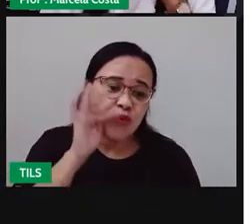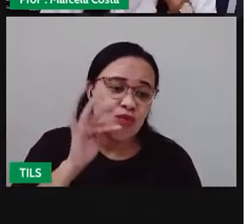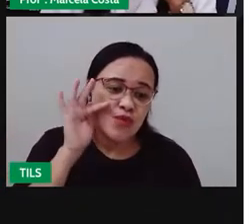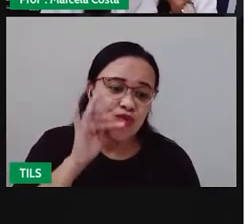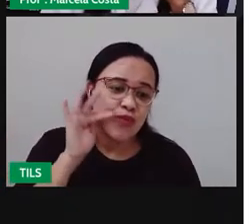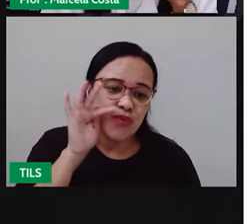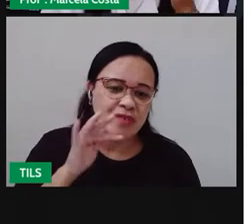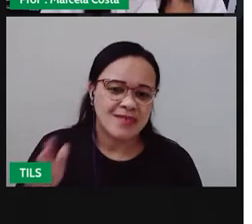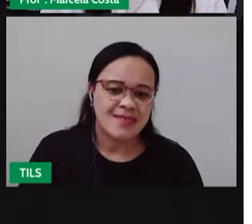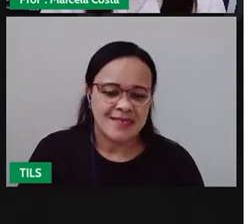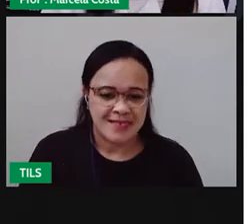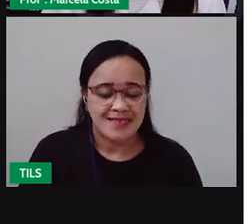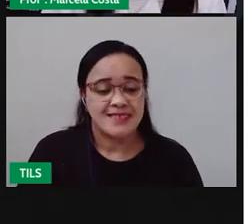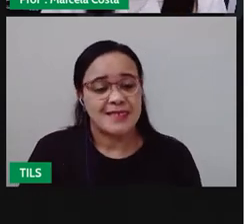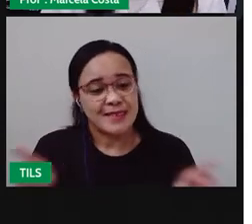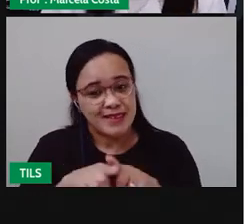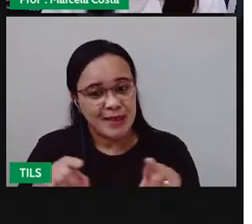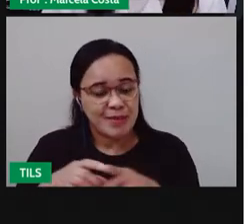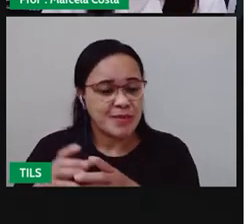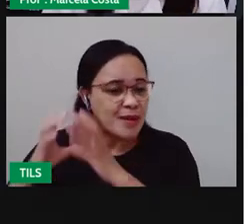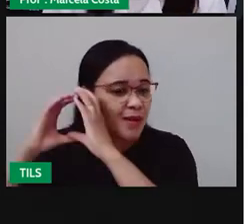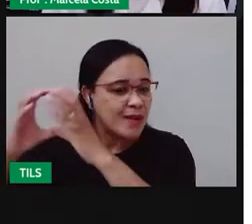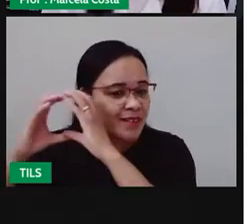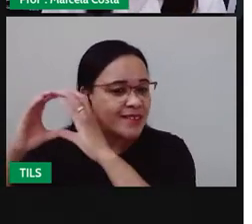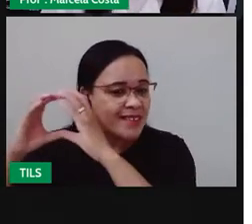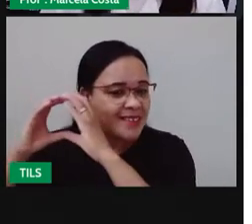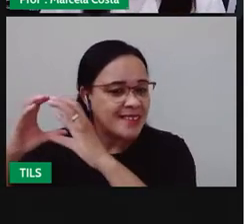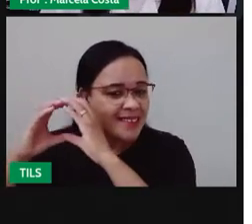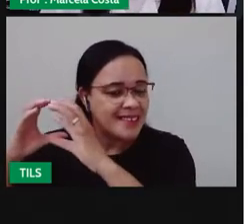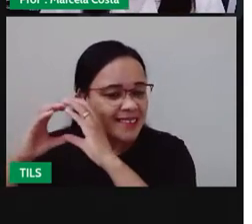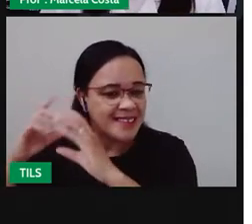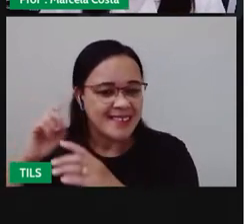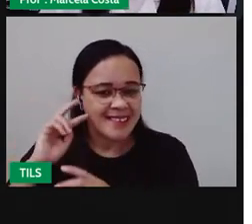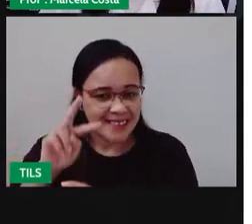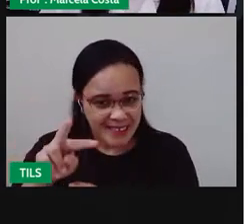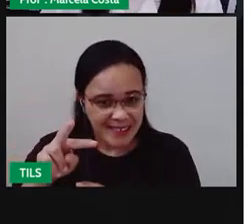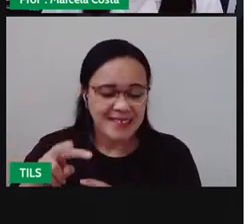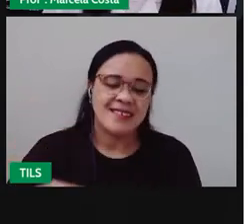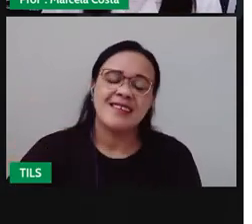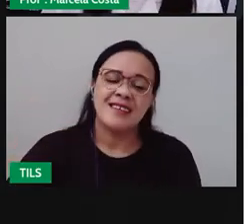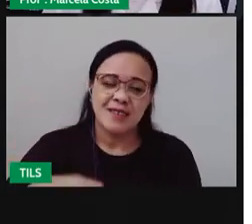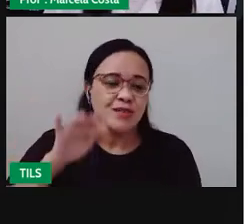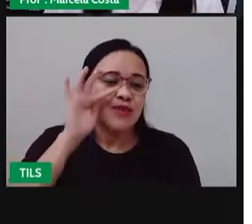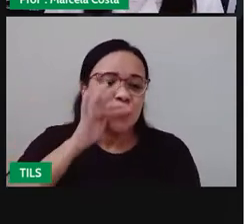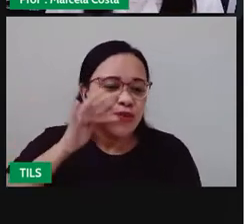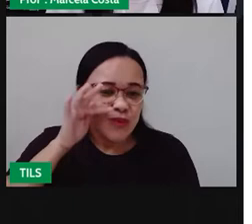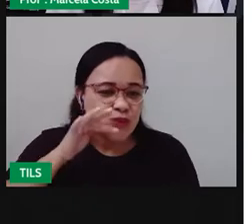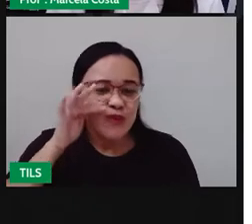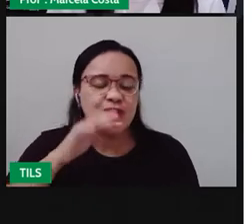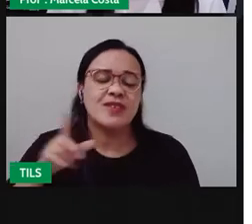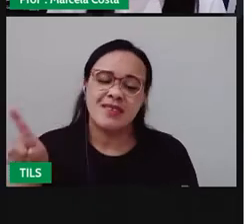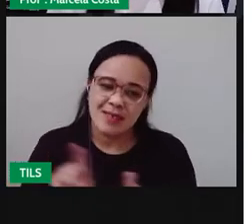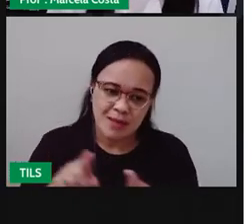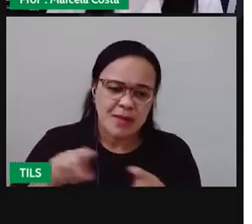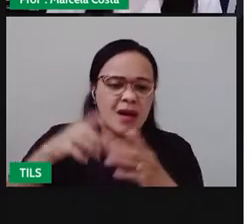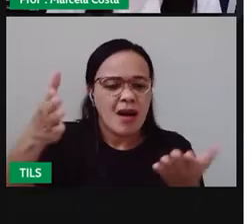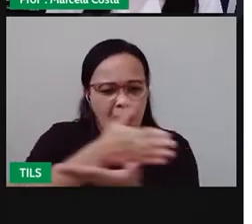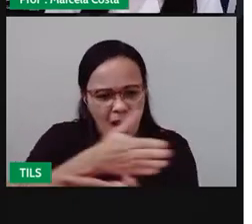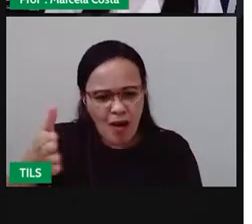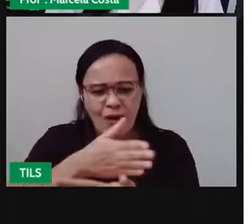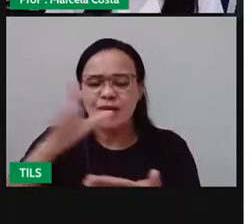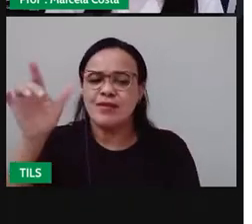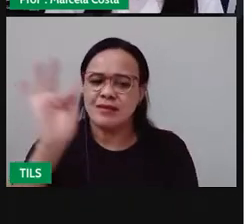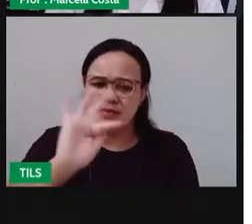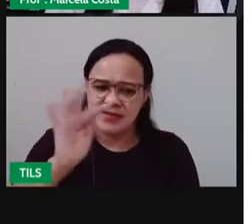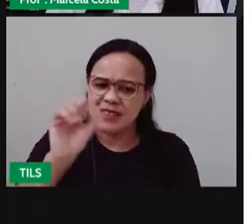tem também coqueiro que você consegue observar coqueiro em algumas regiões aqui da nossa